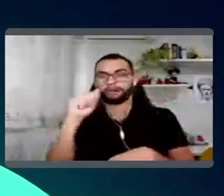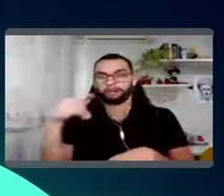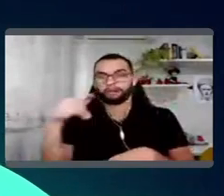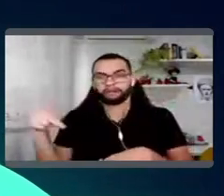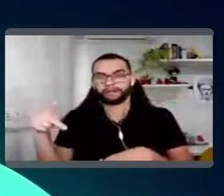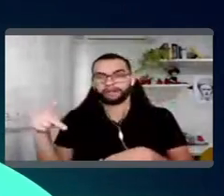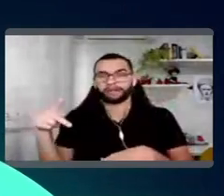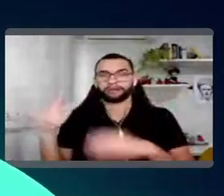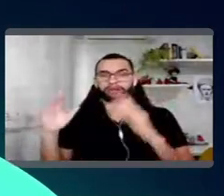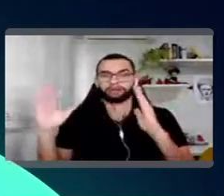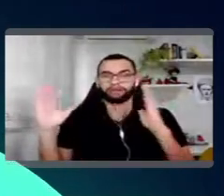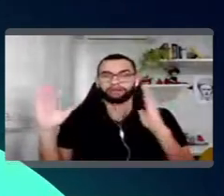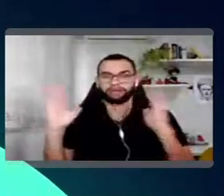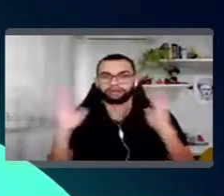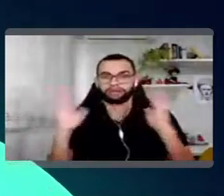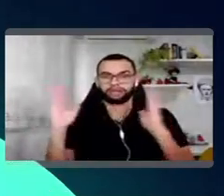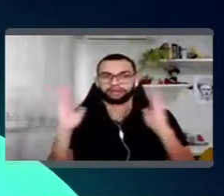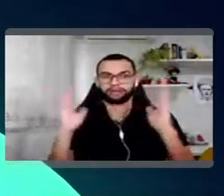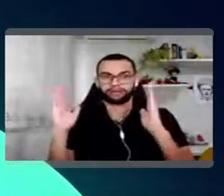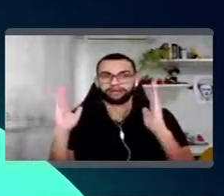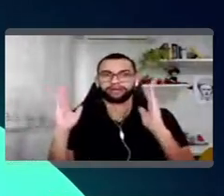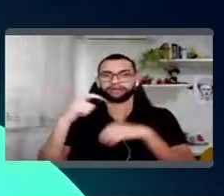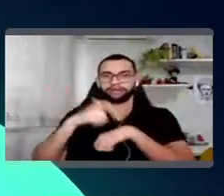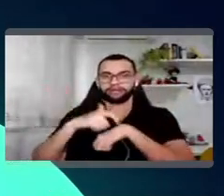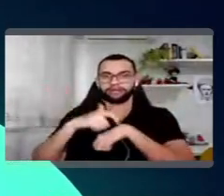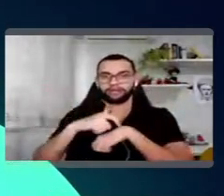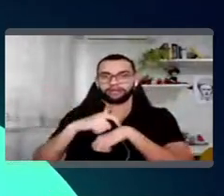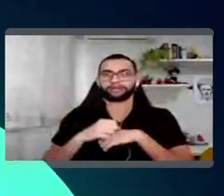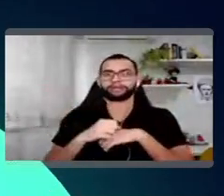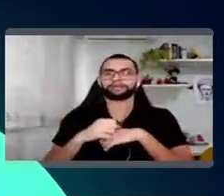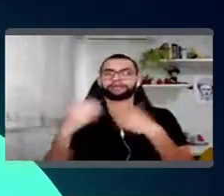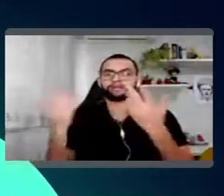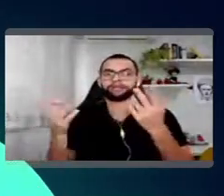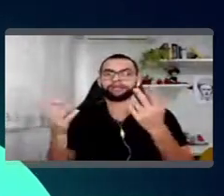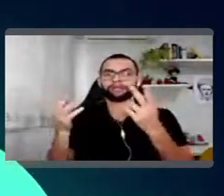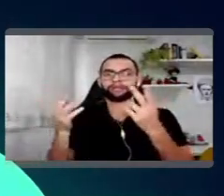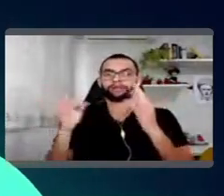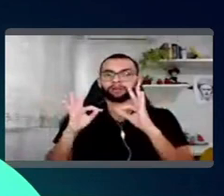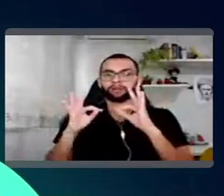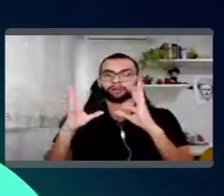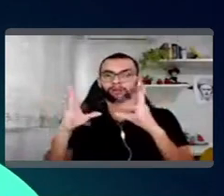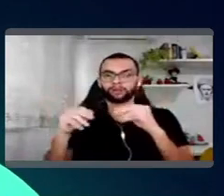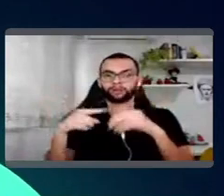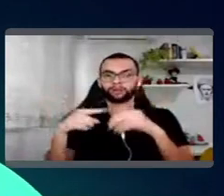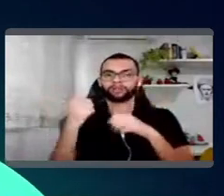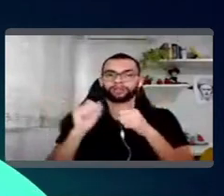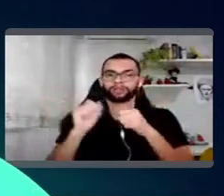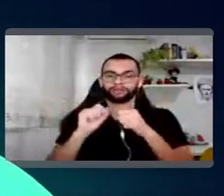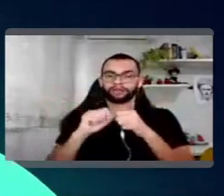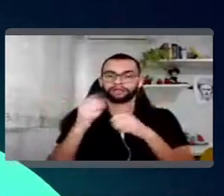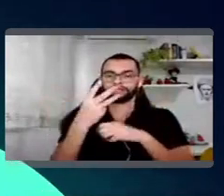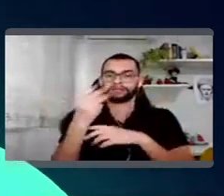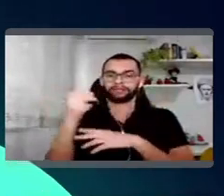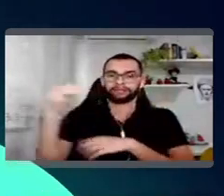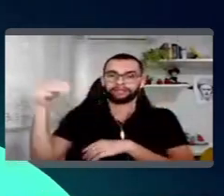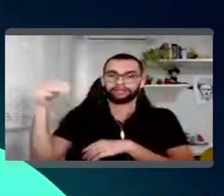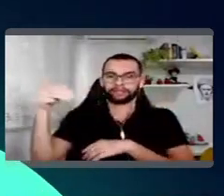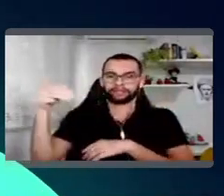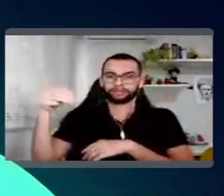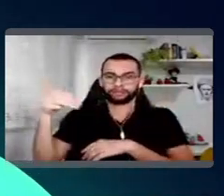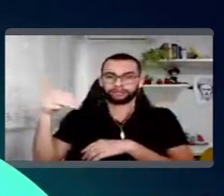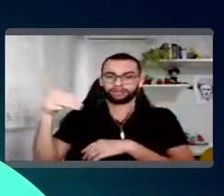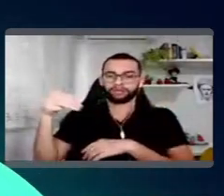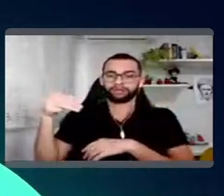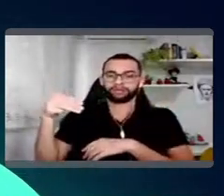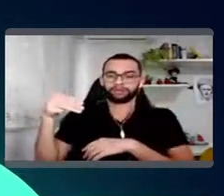intervalo de tempo pré-definido. Vocês estão me ouvindo? Tá, então, tudo que você faz dentro de 30 minutos é o que a gente chama